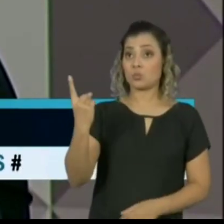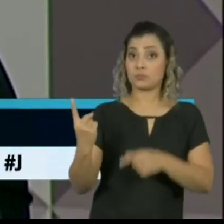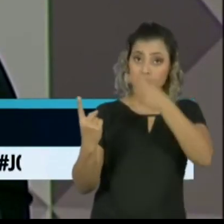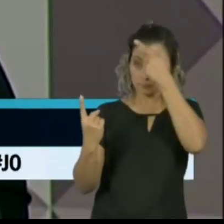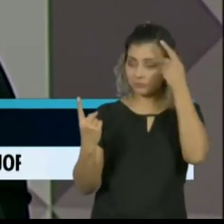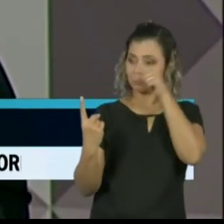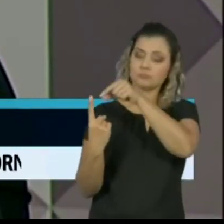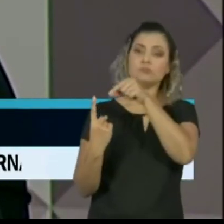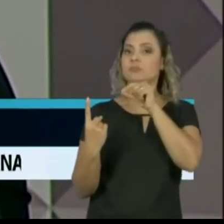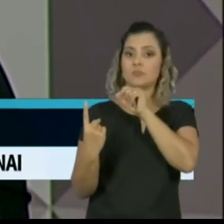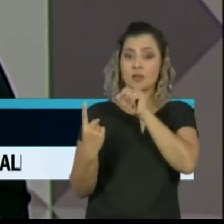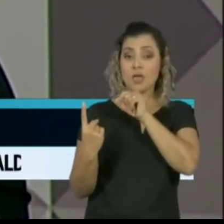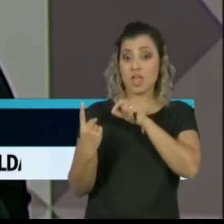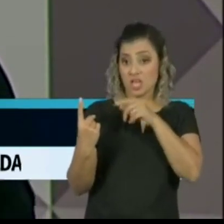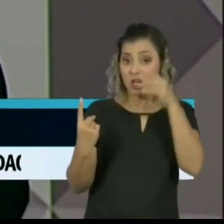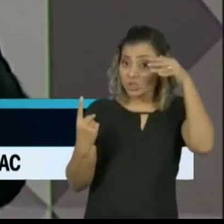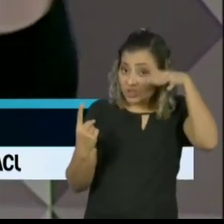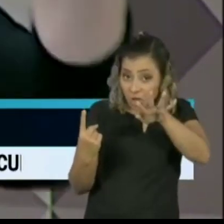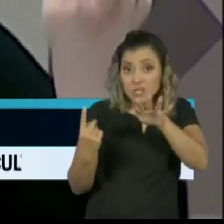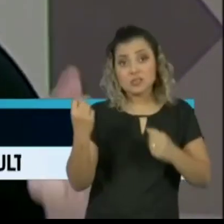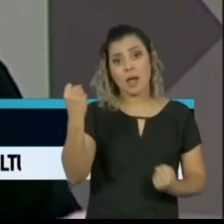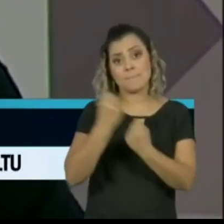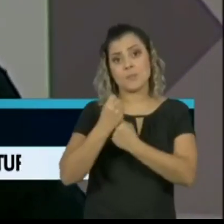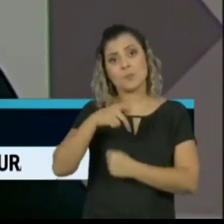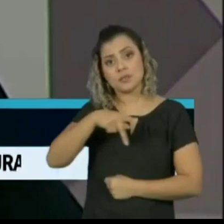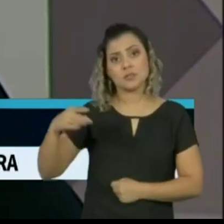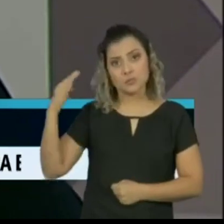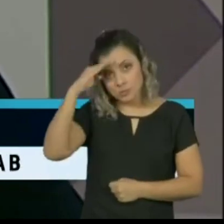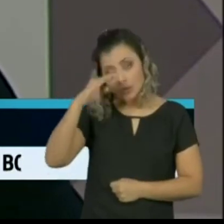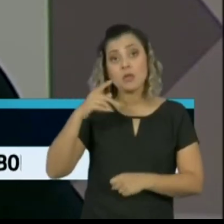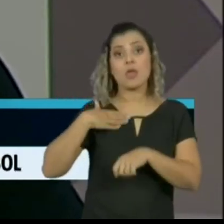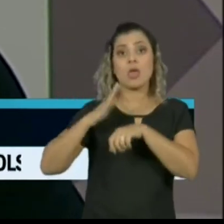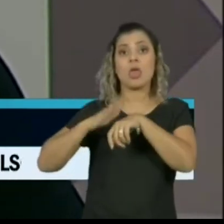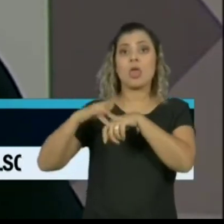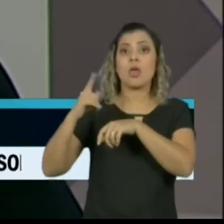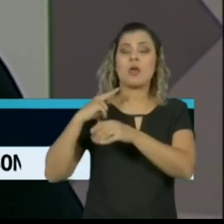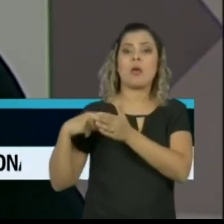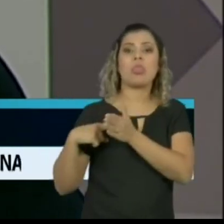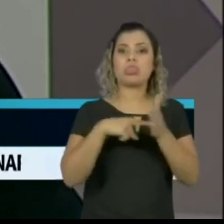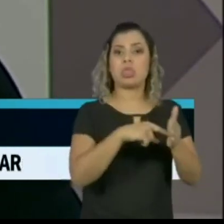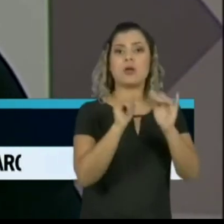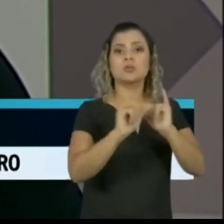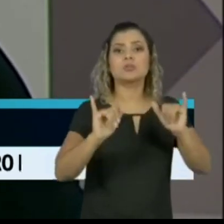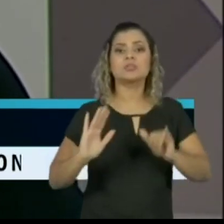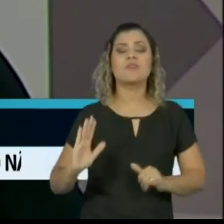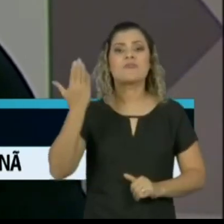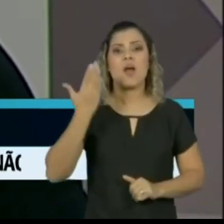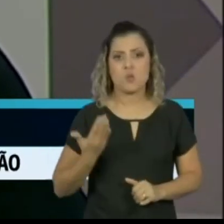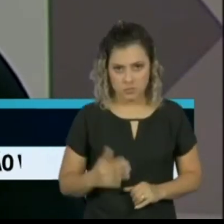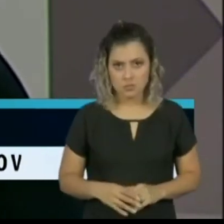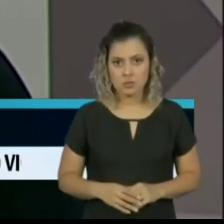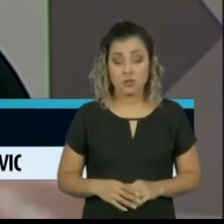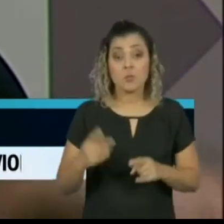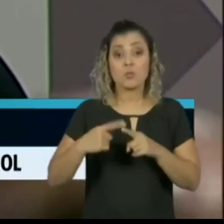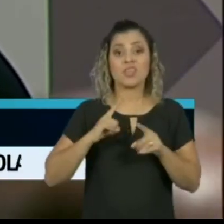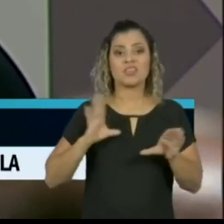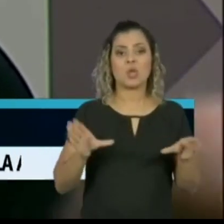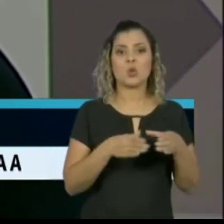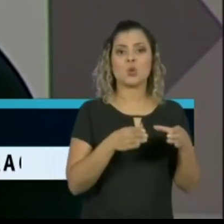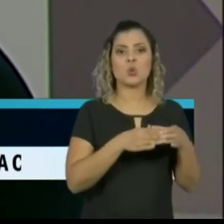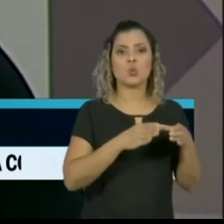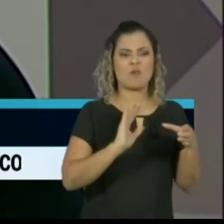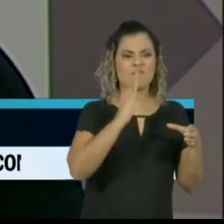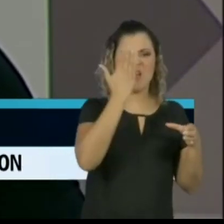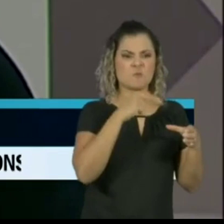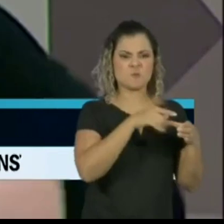Joyce, que foi apoiadora de Bolsonaro, denunciou em depoimento à CPMI das Fake News a existência de uma milícia digital